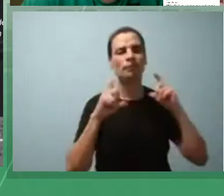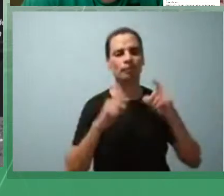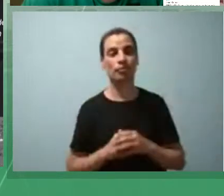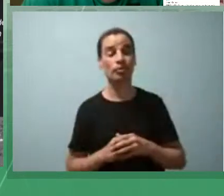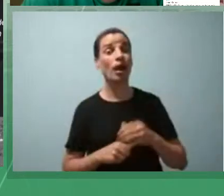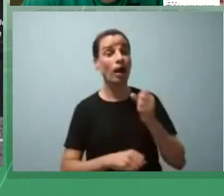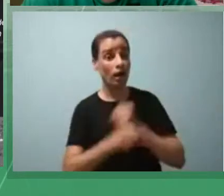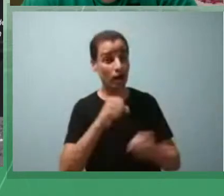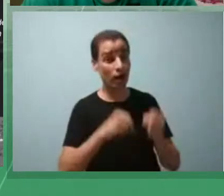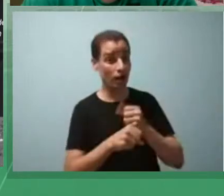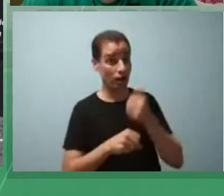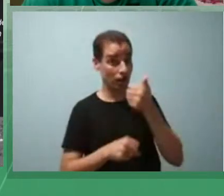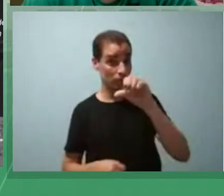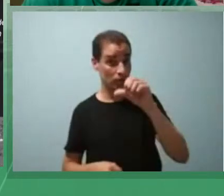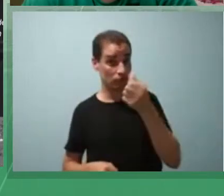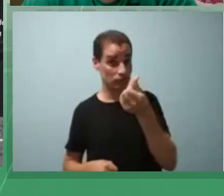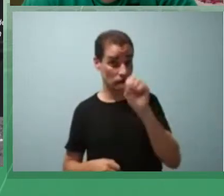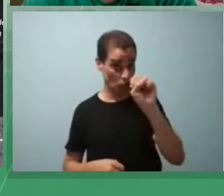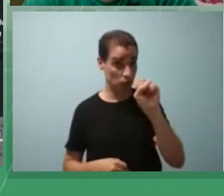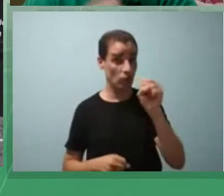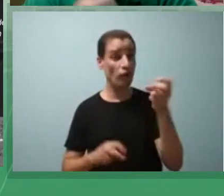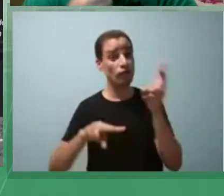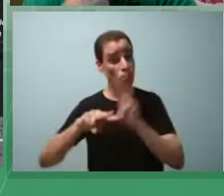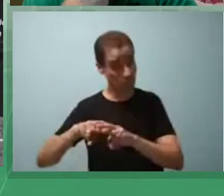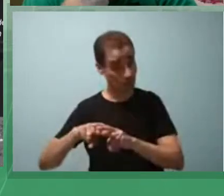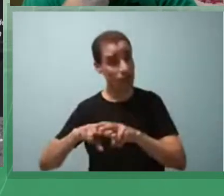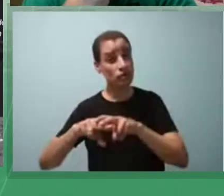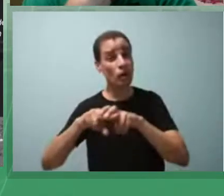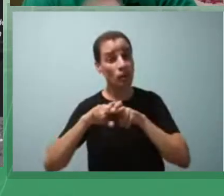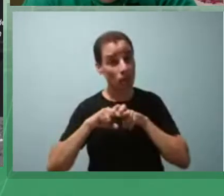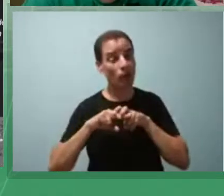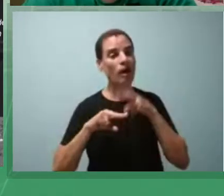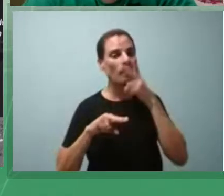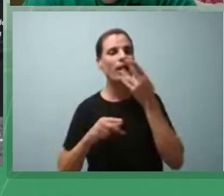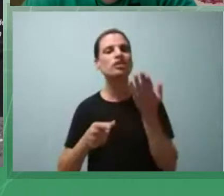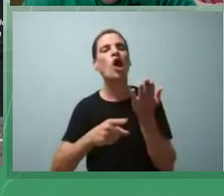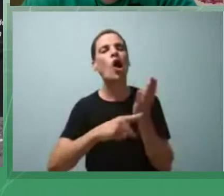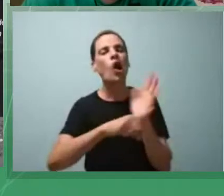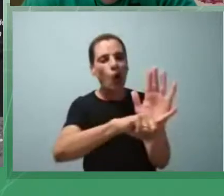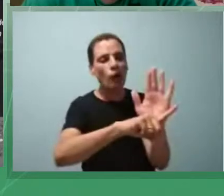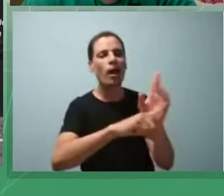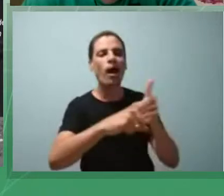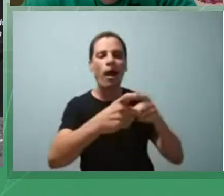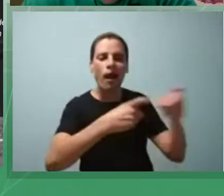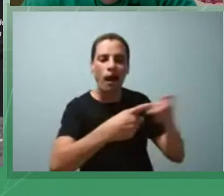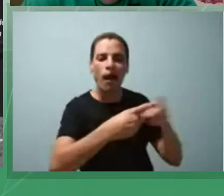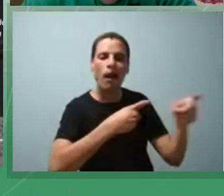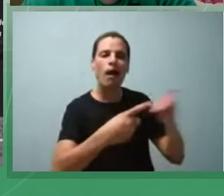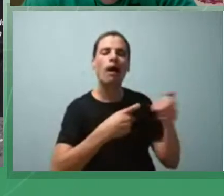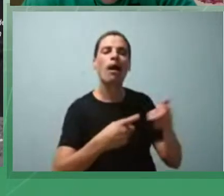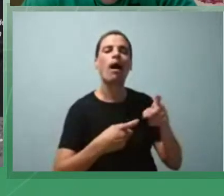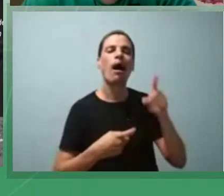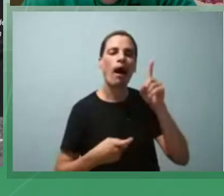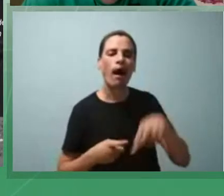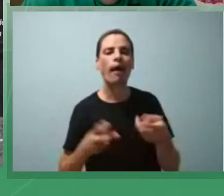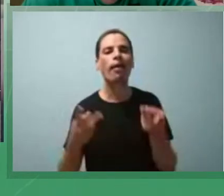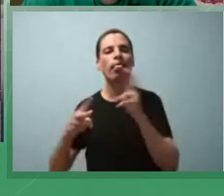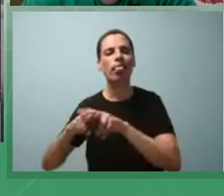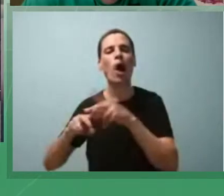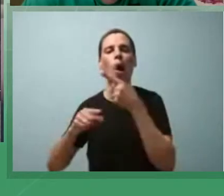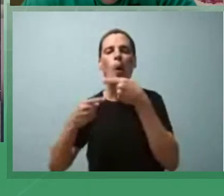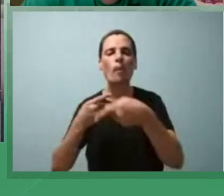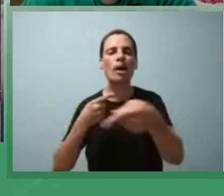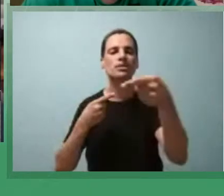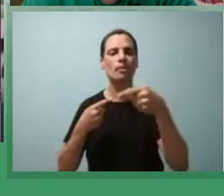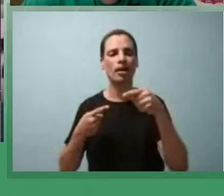preso pelo regime militar sob a acusação de colaborar com a guerrilha e ficou encarcerado uma semana pelo DOI-COD Thomas é